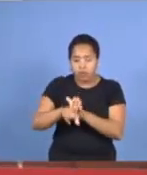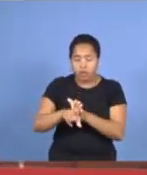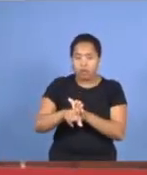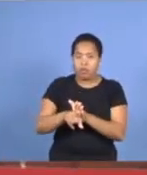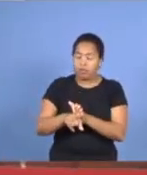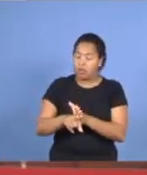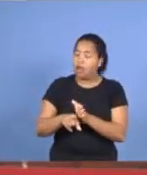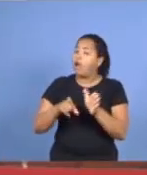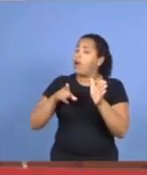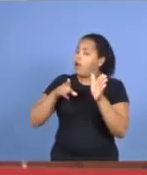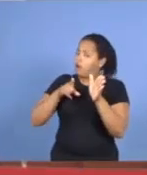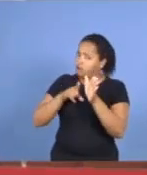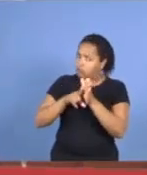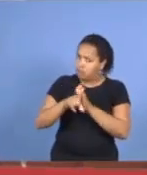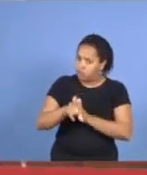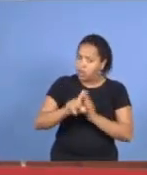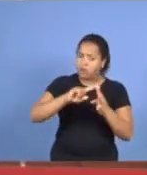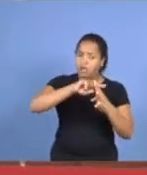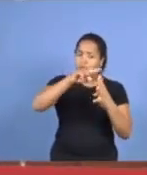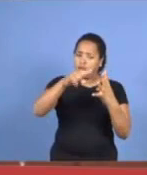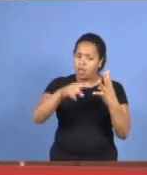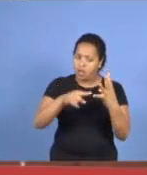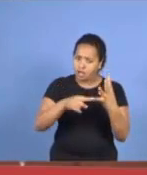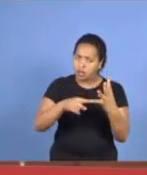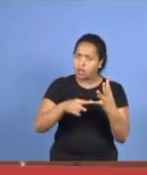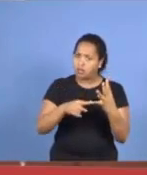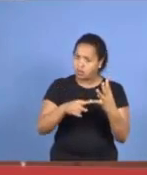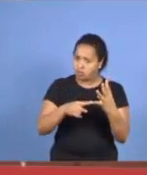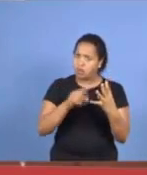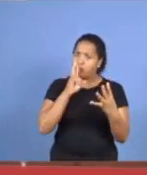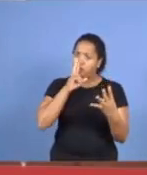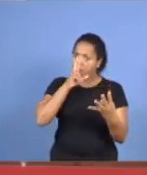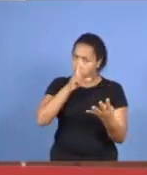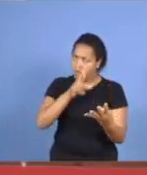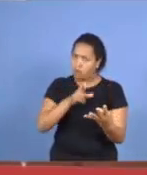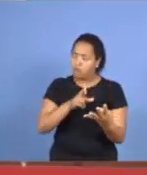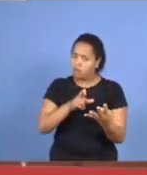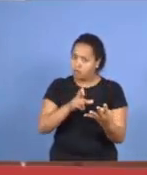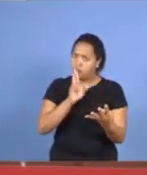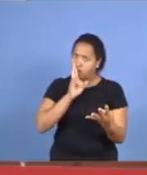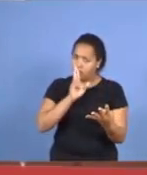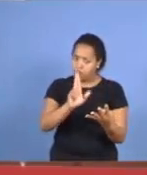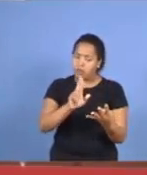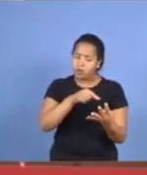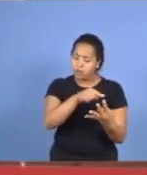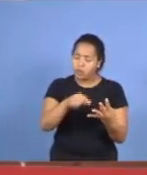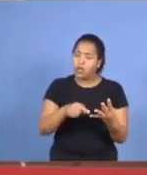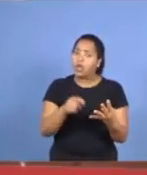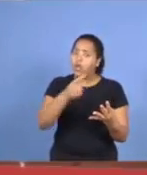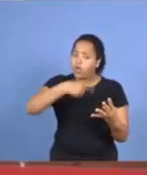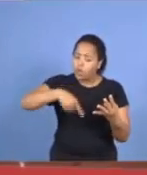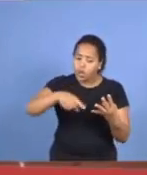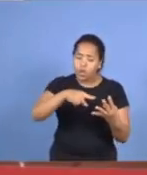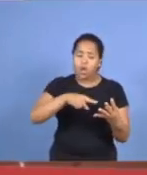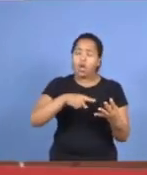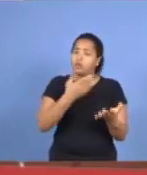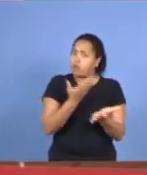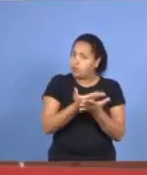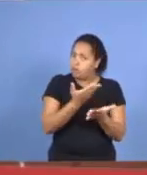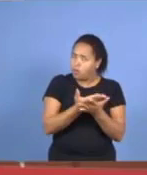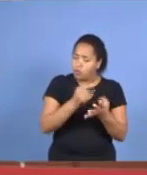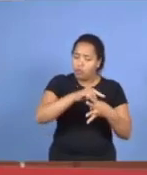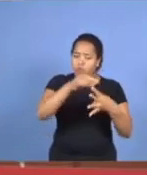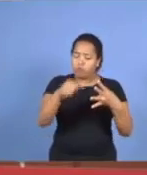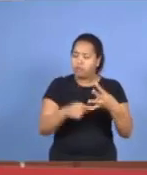exigir quatro respostas e nós iremos trabalhar nessas respostas a essas perguntas. Um pequeno comentário, pastor